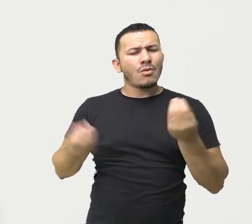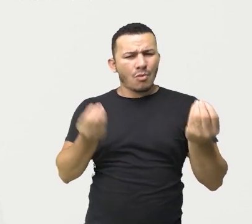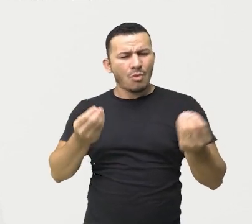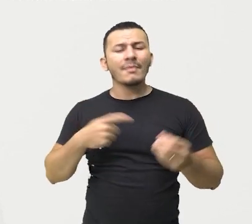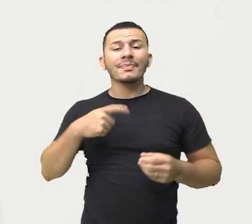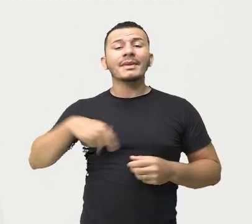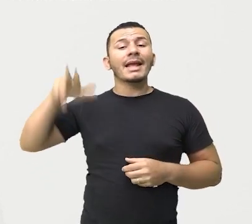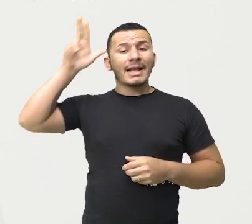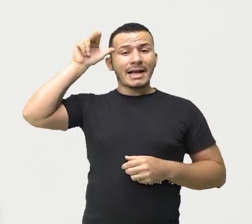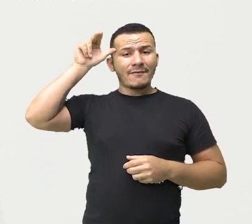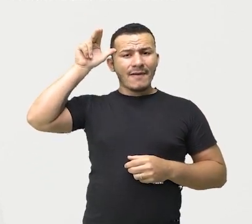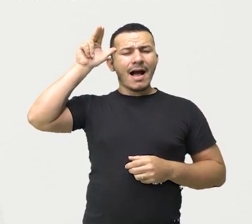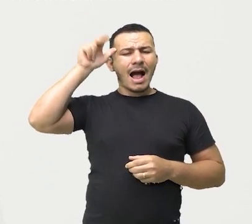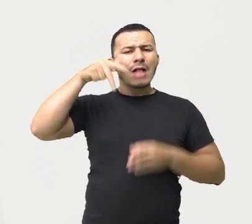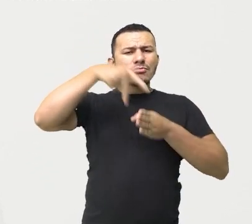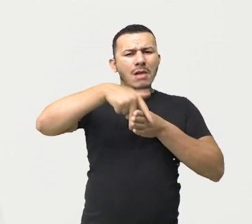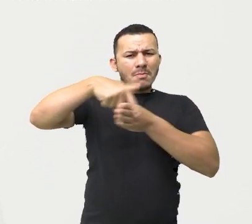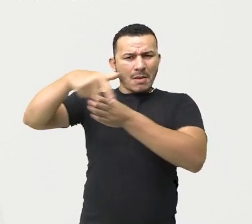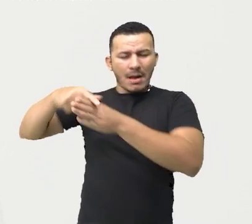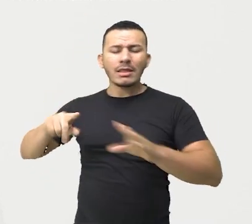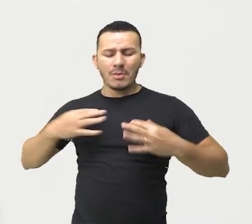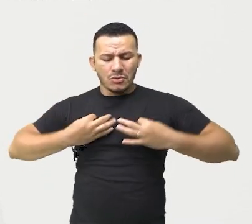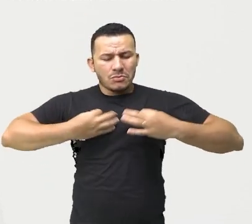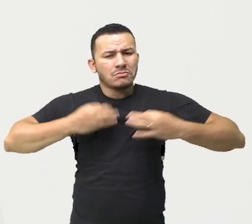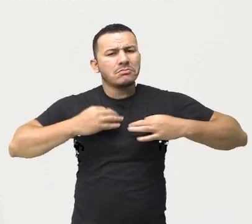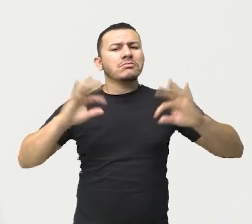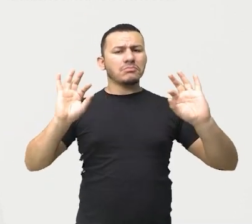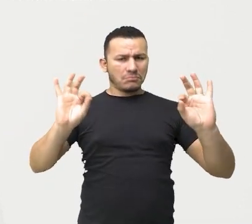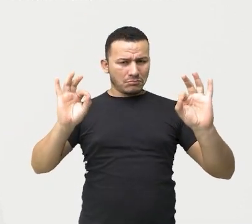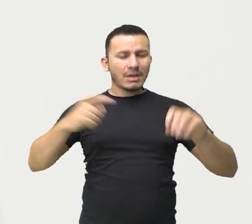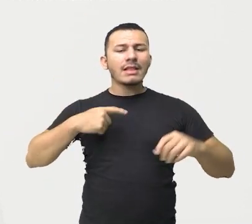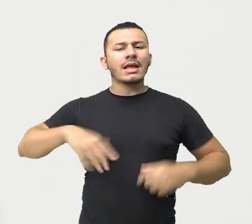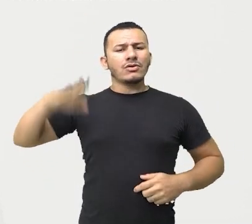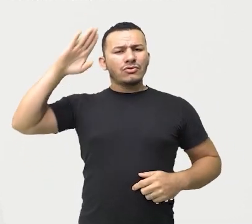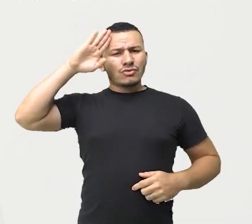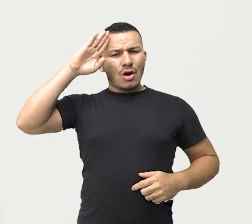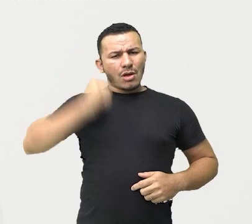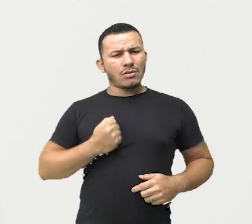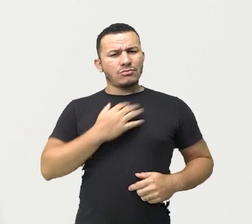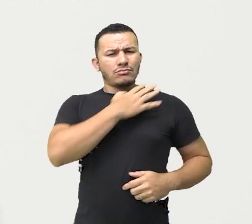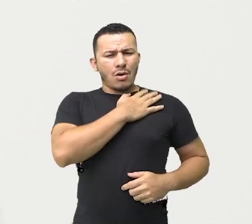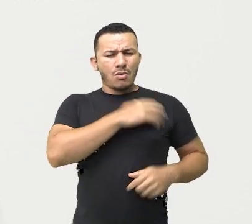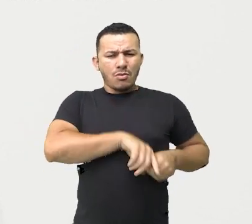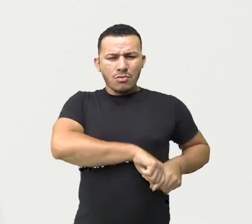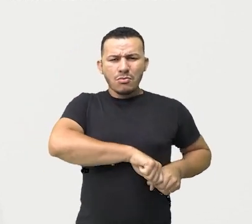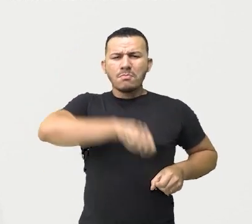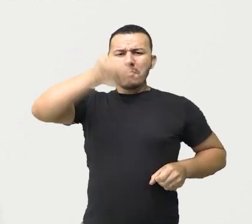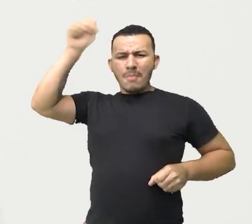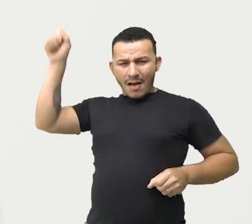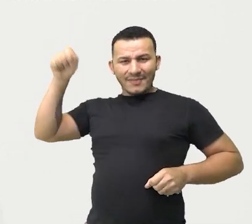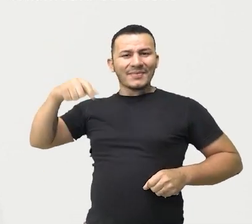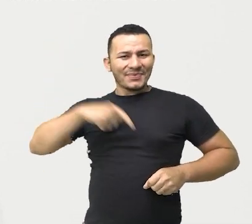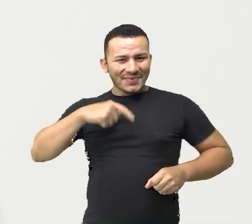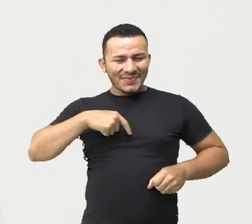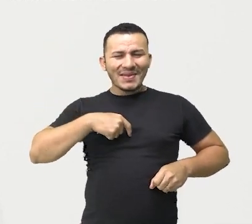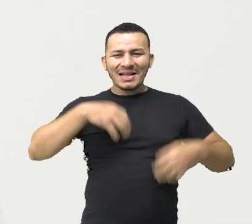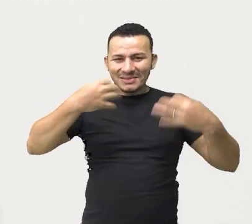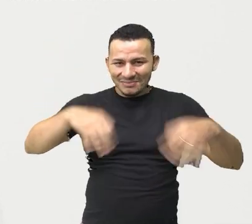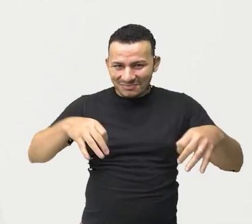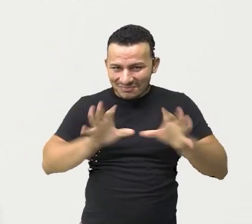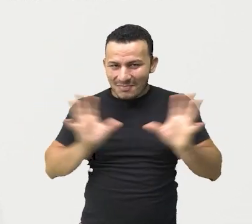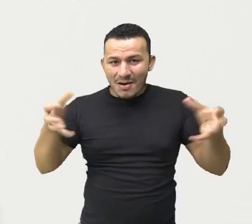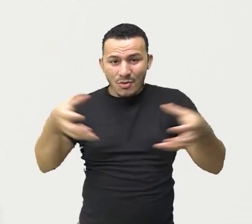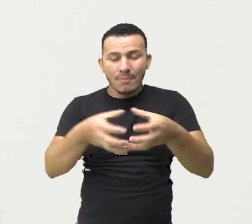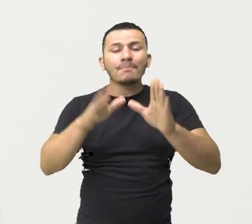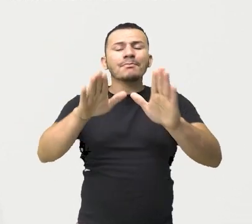montadas a cavalo, bem vestidas, temos soldados empunhando espadas, certo? Agora, com relação